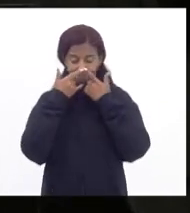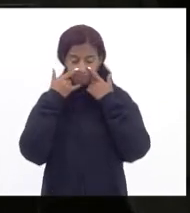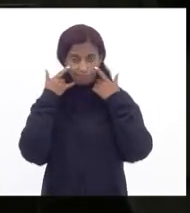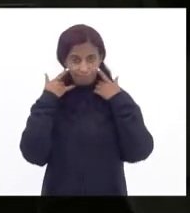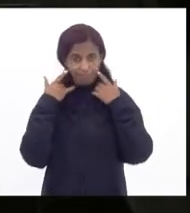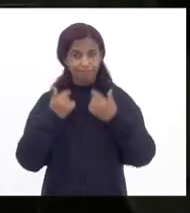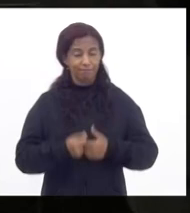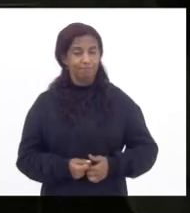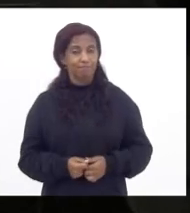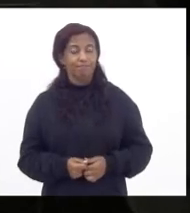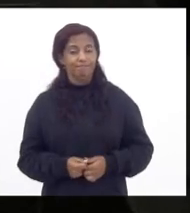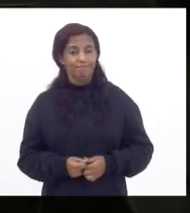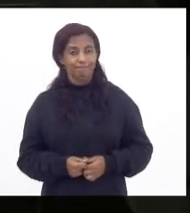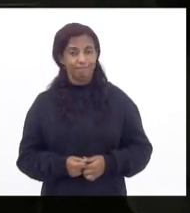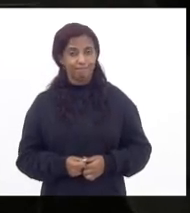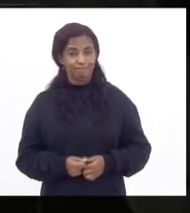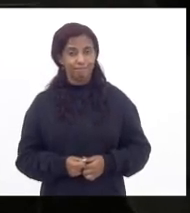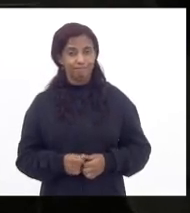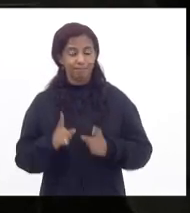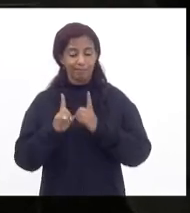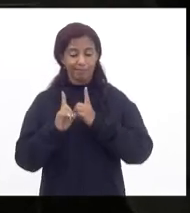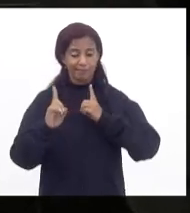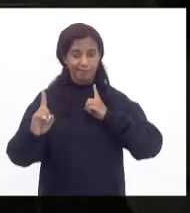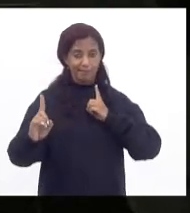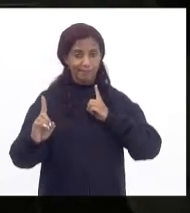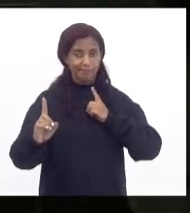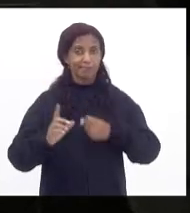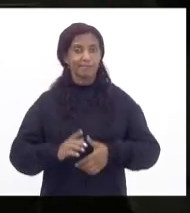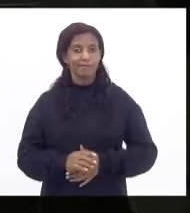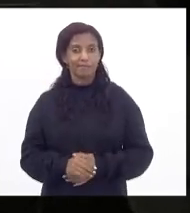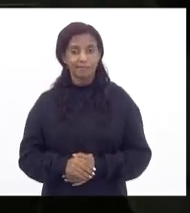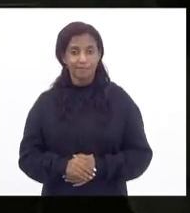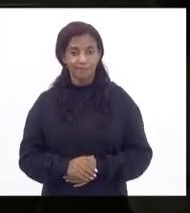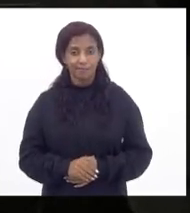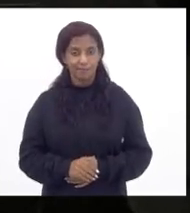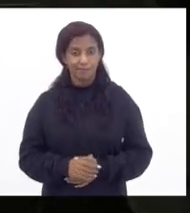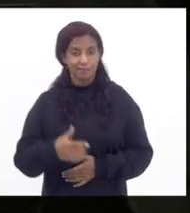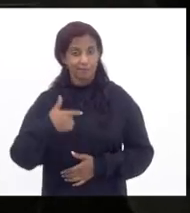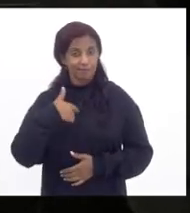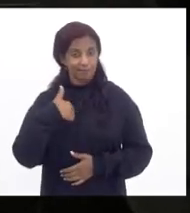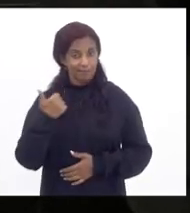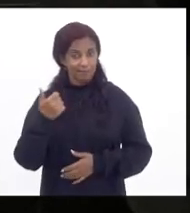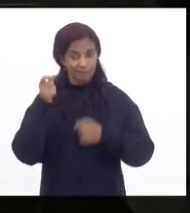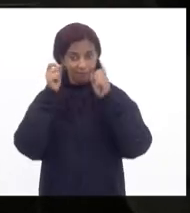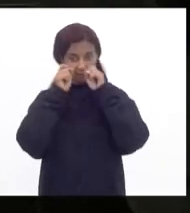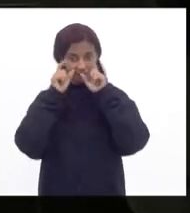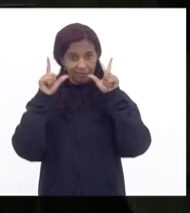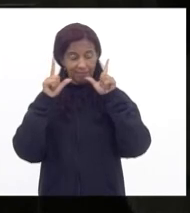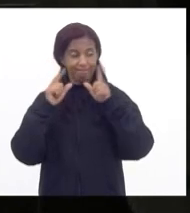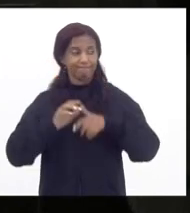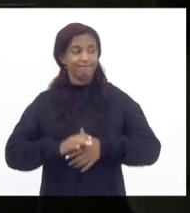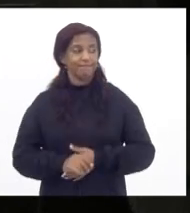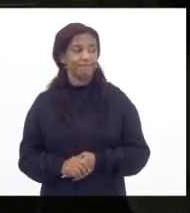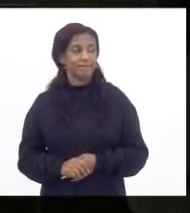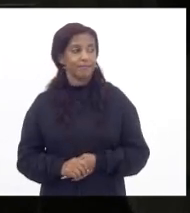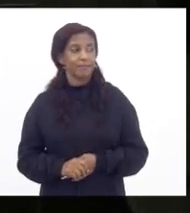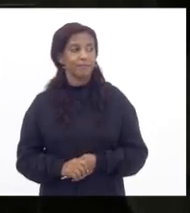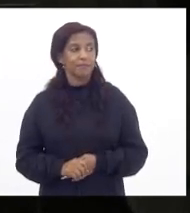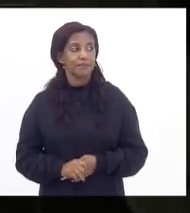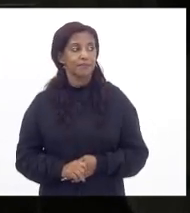o efeito do distanciamento aí eu queria fazer um alerta para encerrar senhora presidente